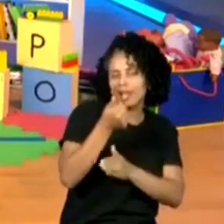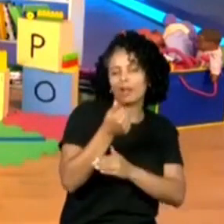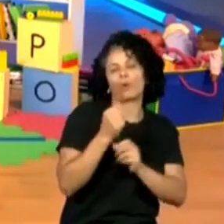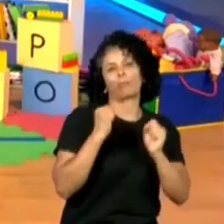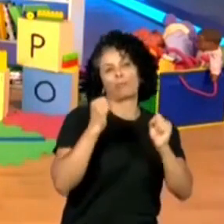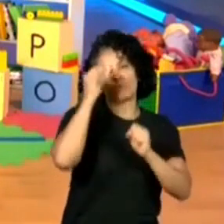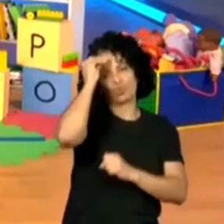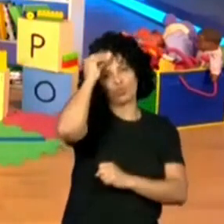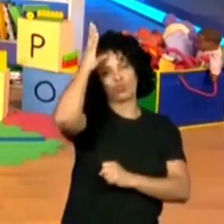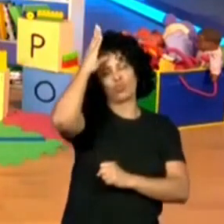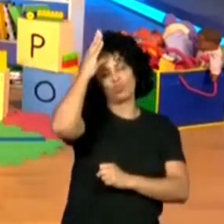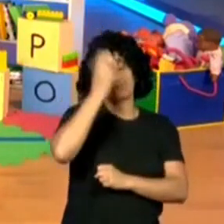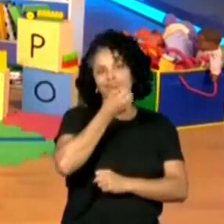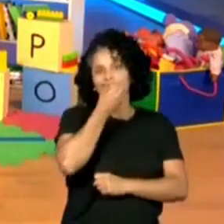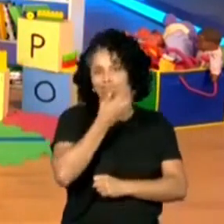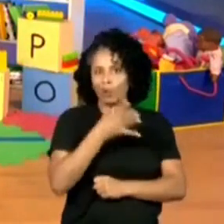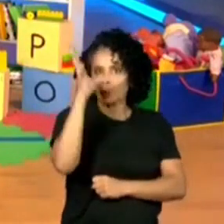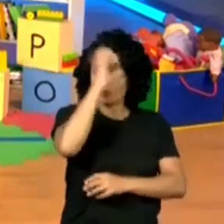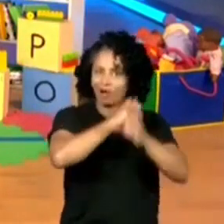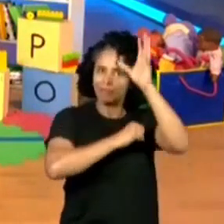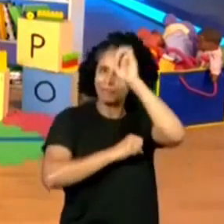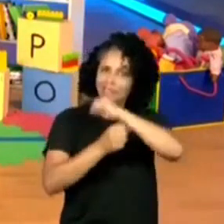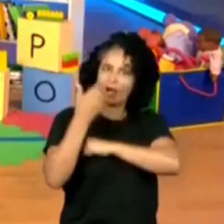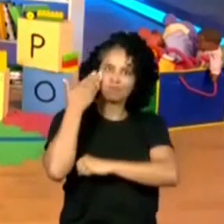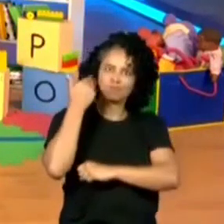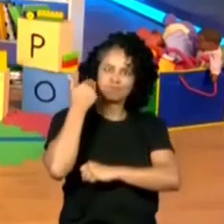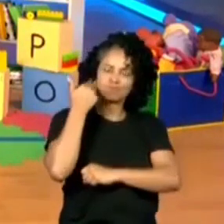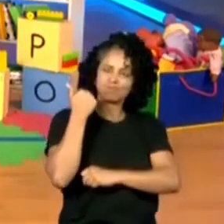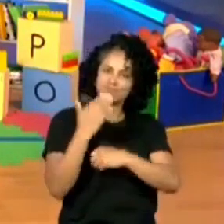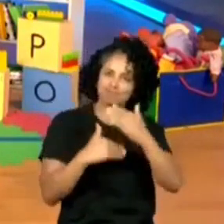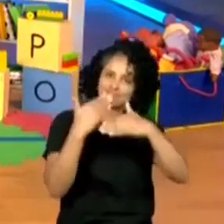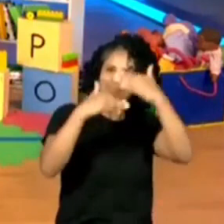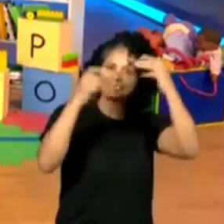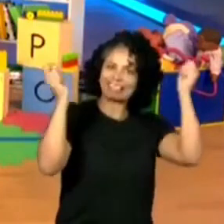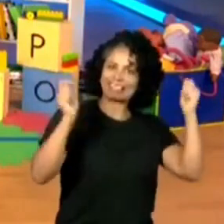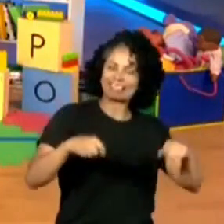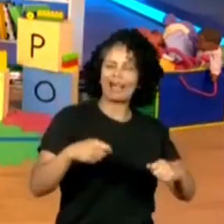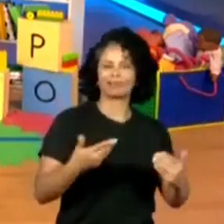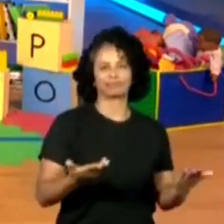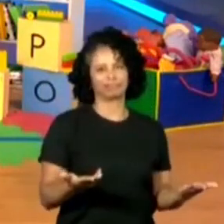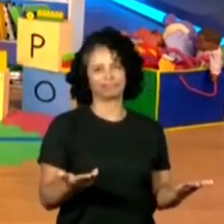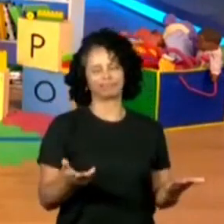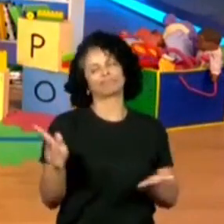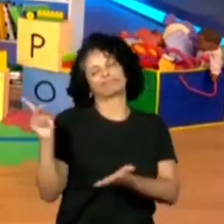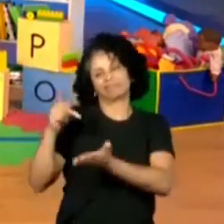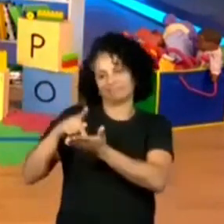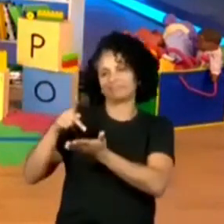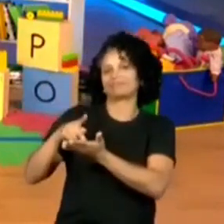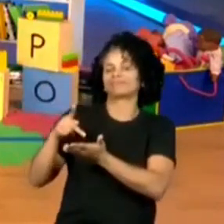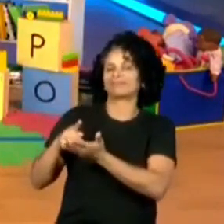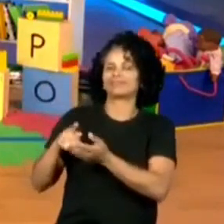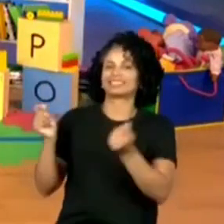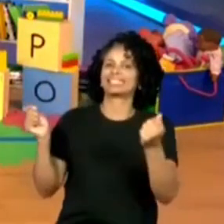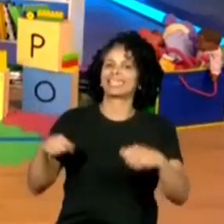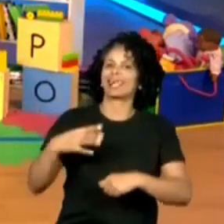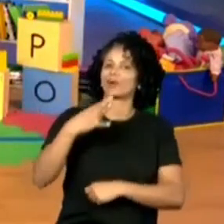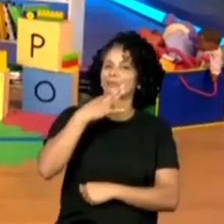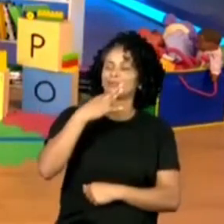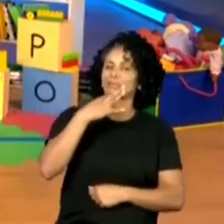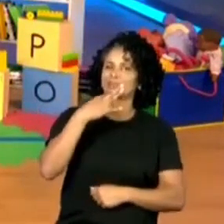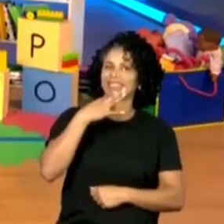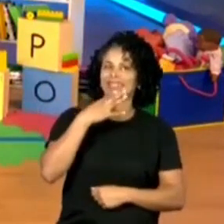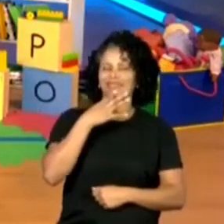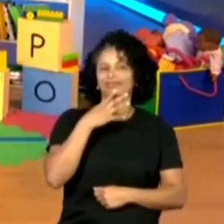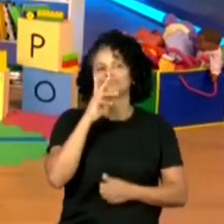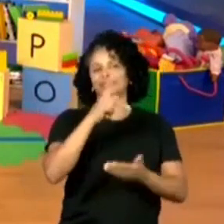conta própria para poder aprender um pouquinho mais sobre o assunto. Exatamente. Exercendo o seu protagonismo. É isso aí. No seu conhecimento. Não falo